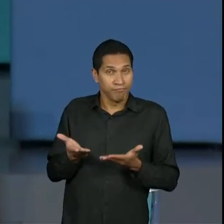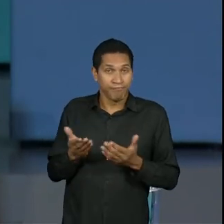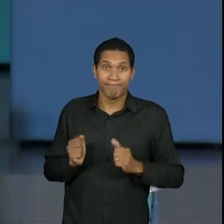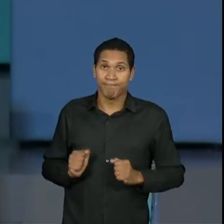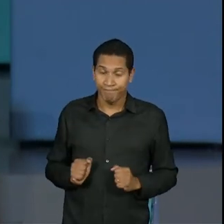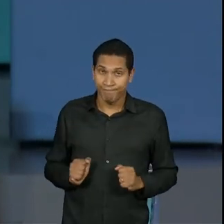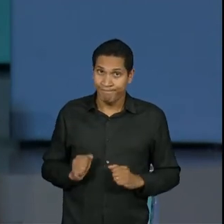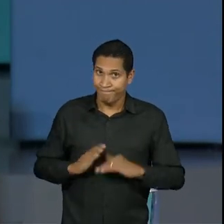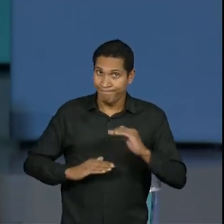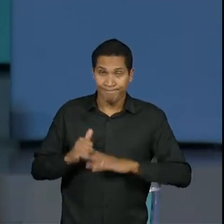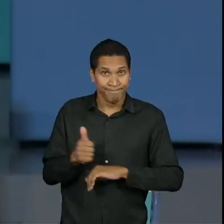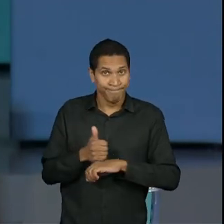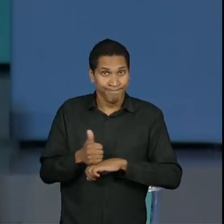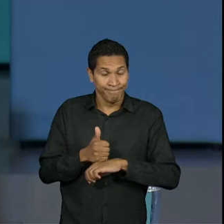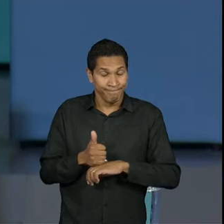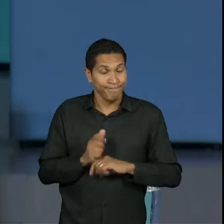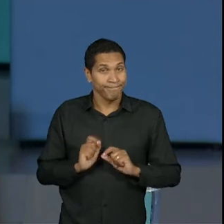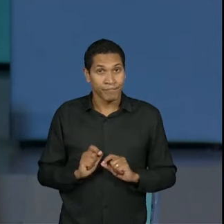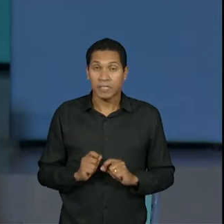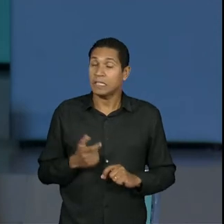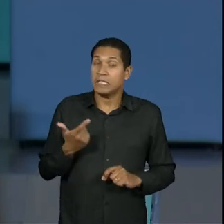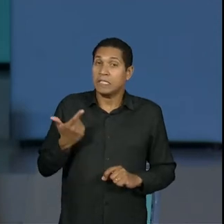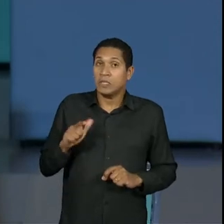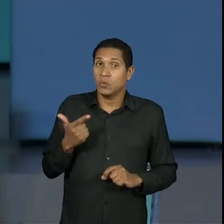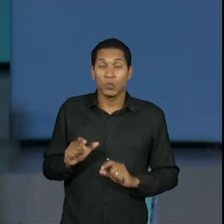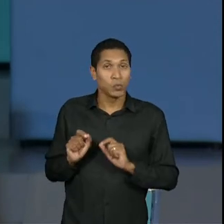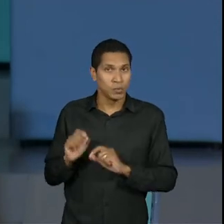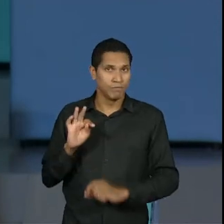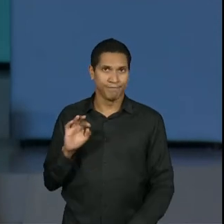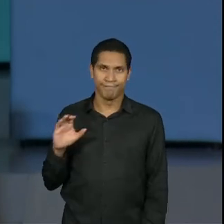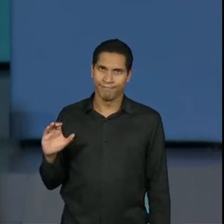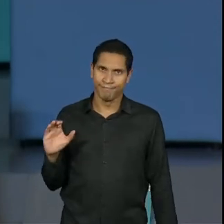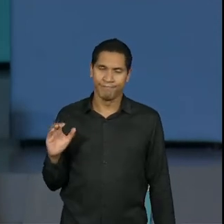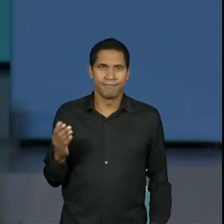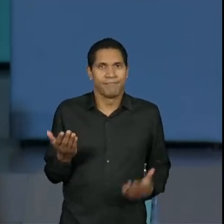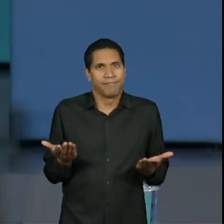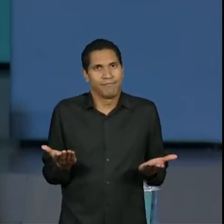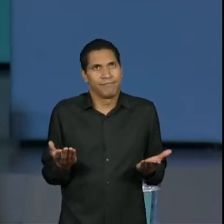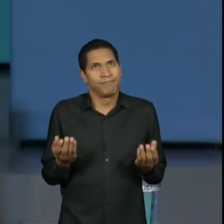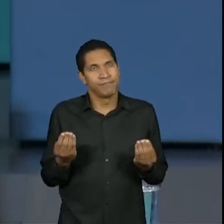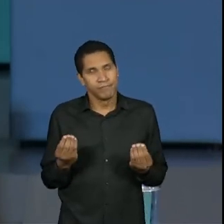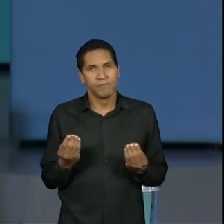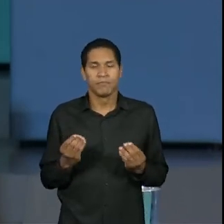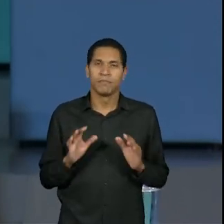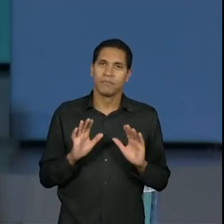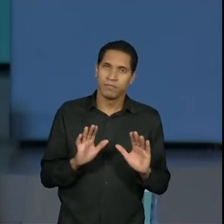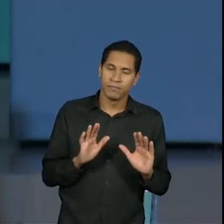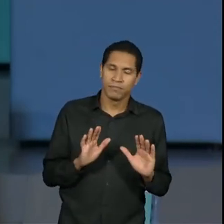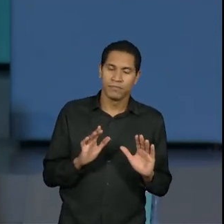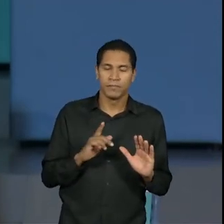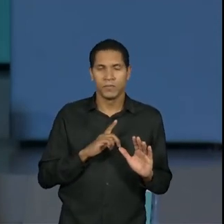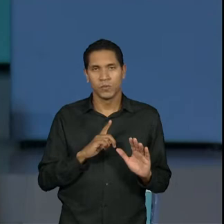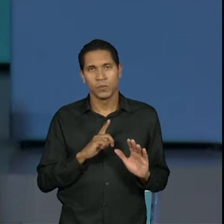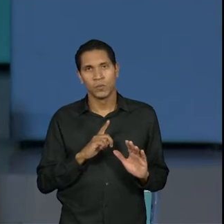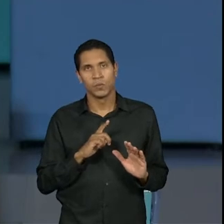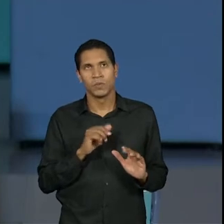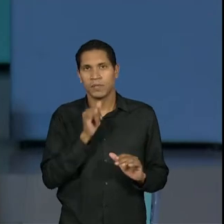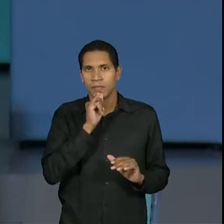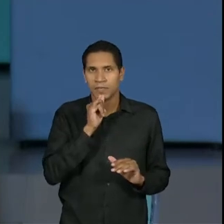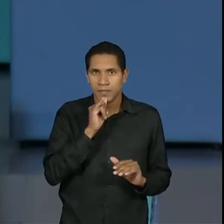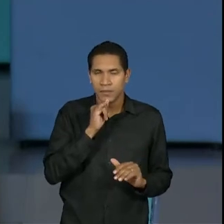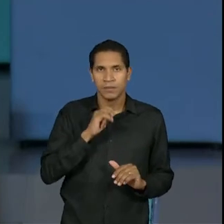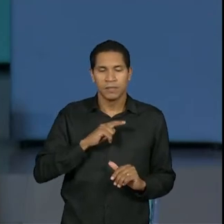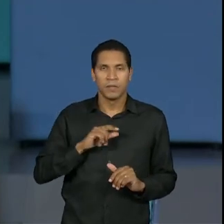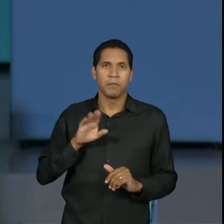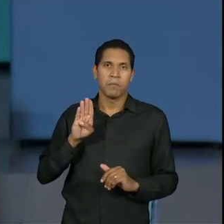práticas profissionais e sem fazer o TCC, com exceção, de novo, do